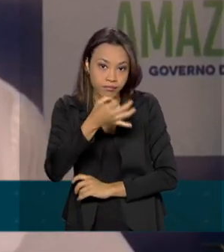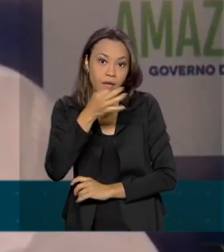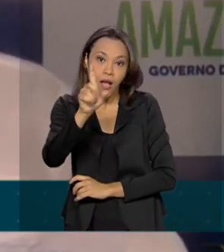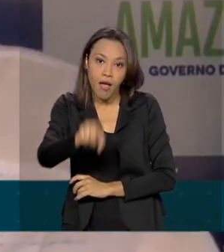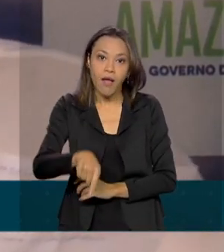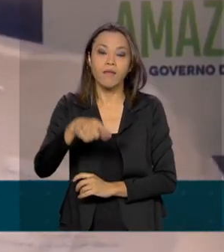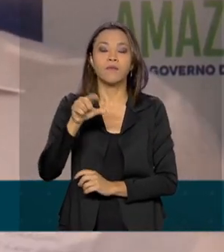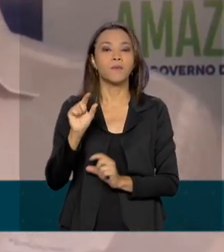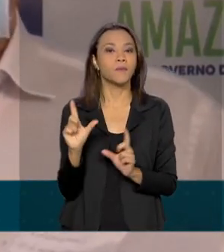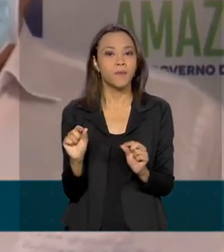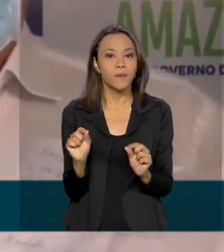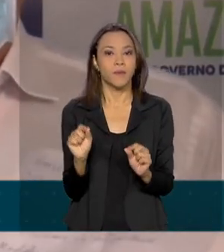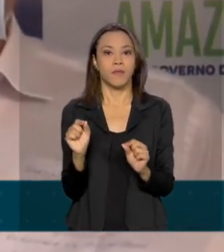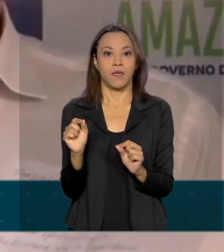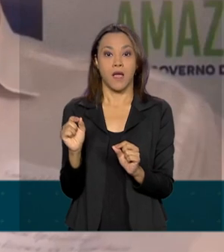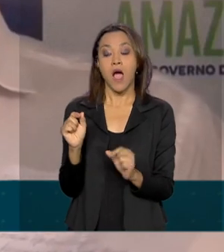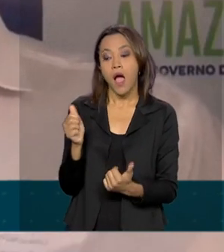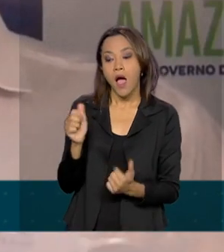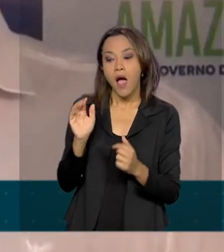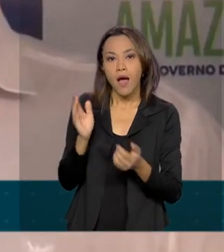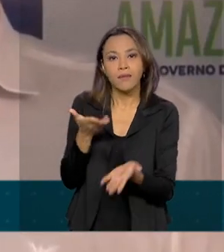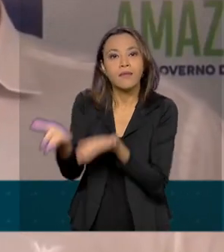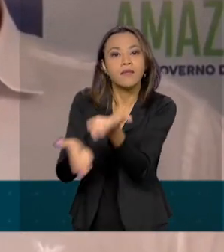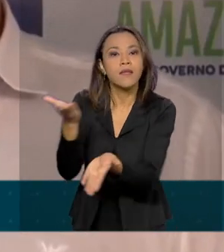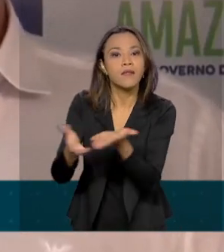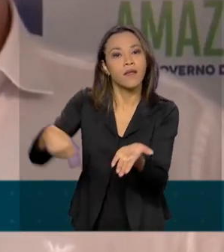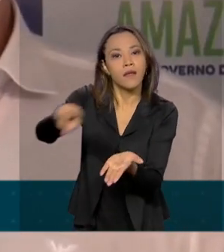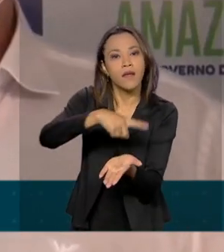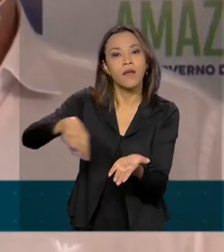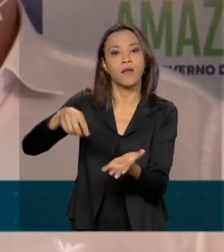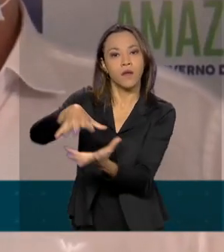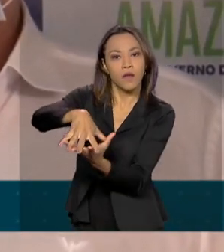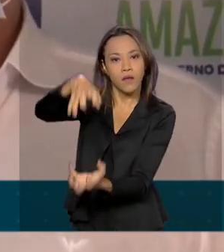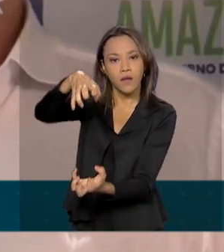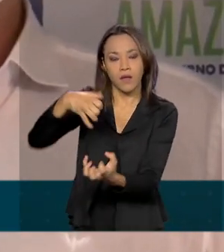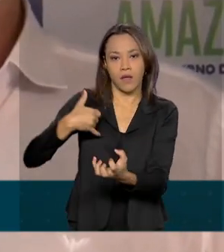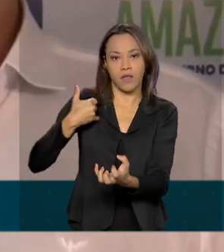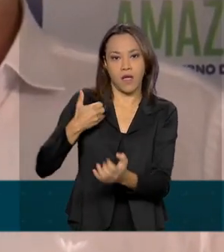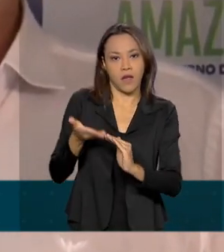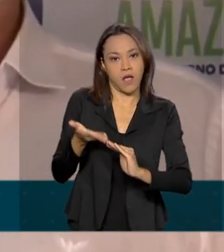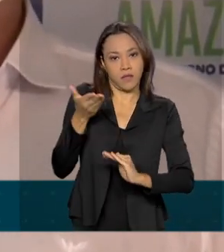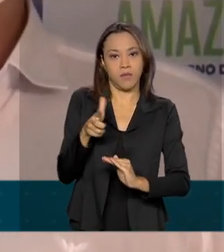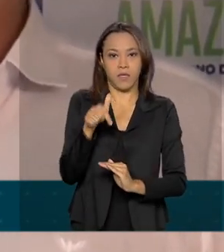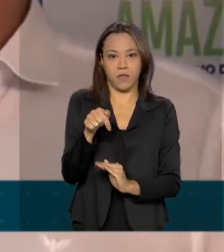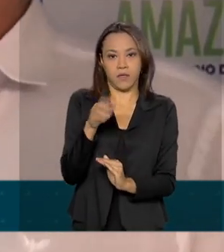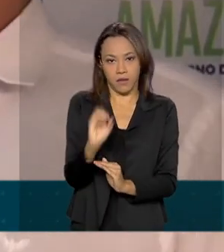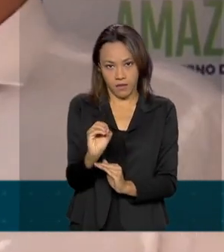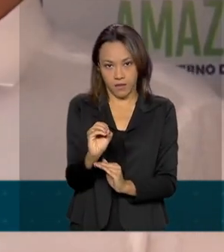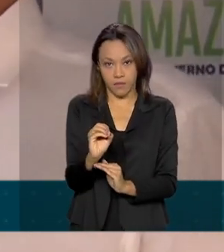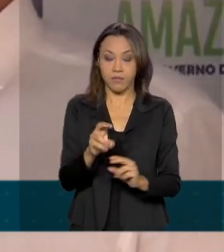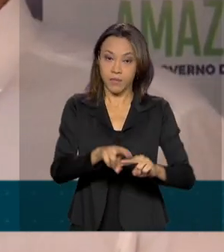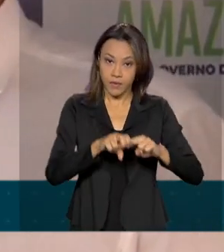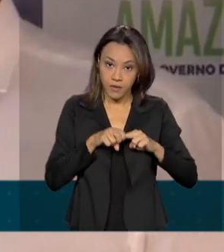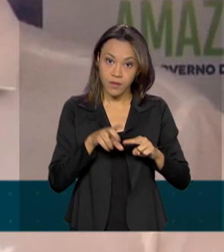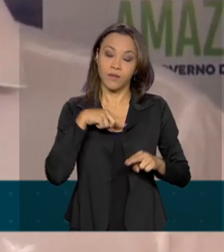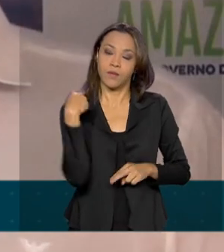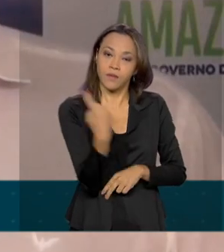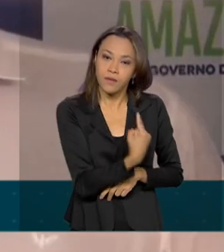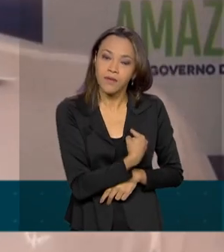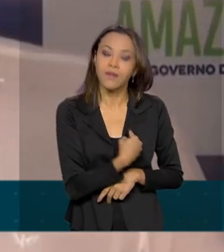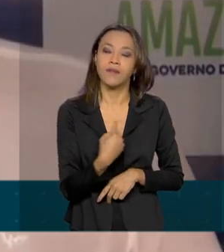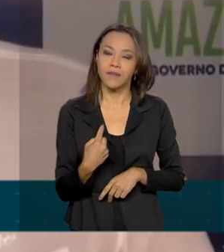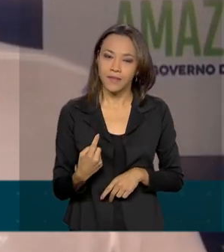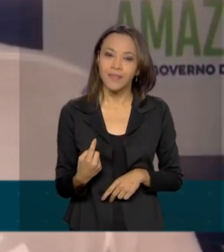é para atender os idosos acima de 70 anos. Com isso, a gente segura